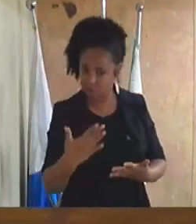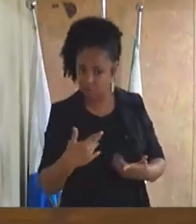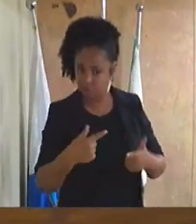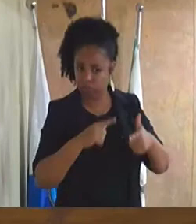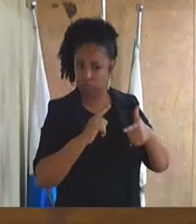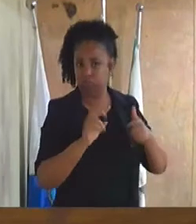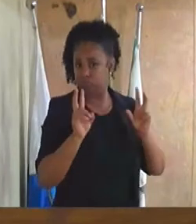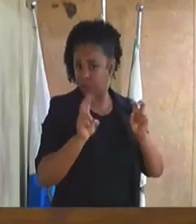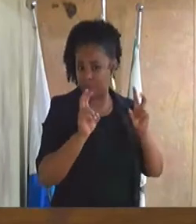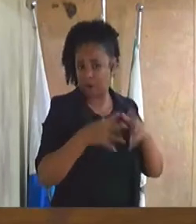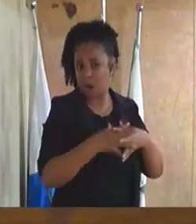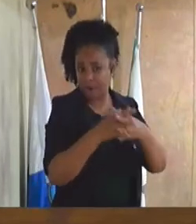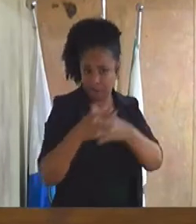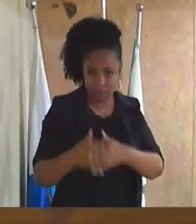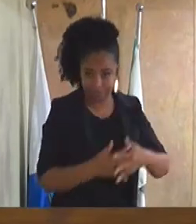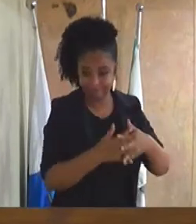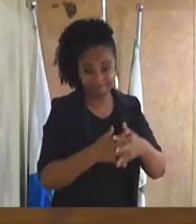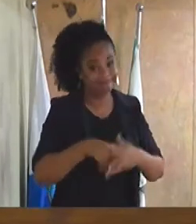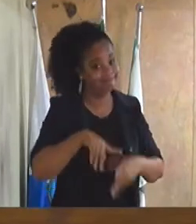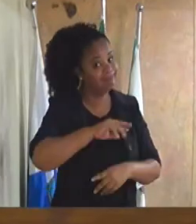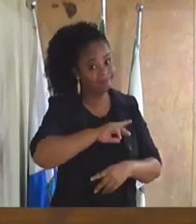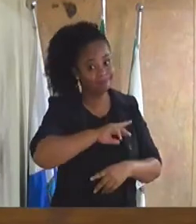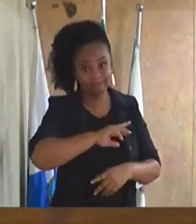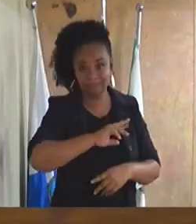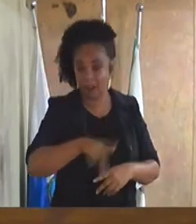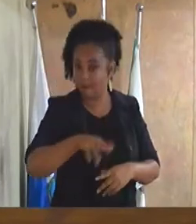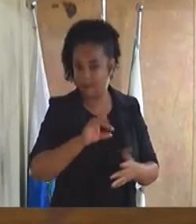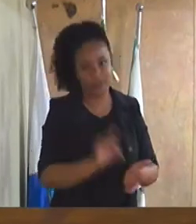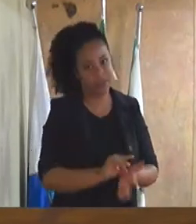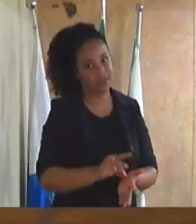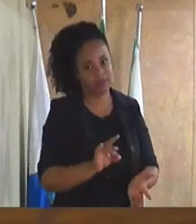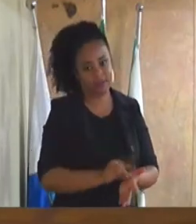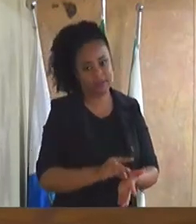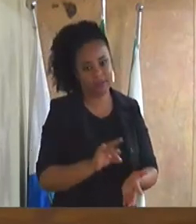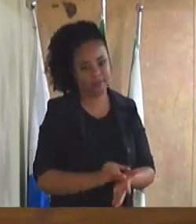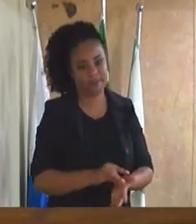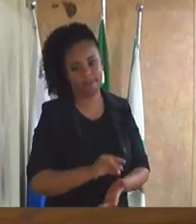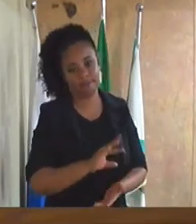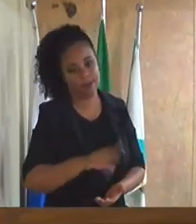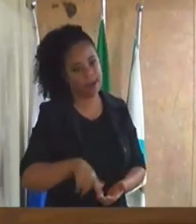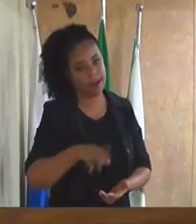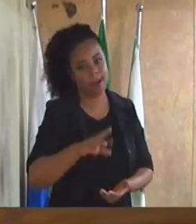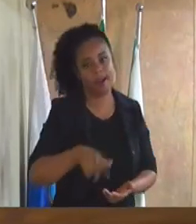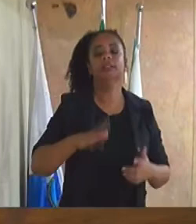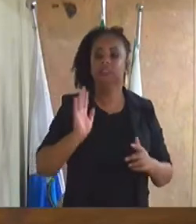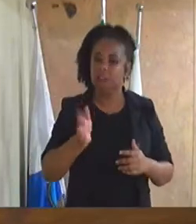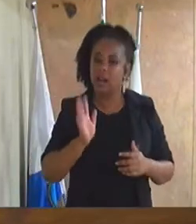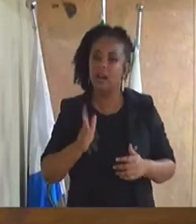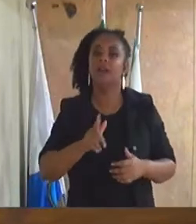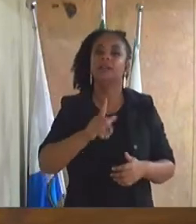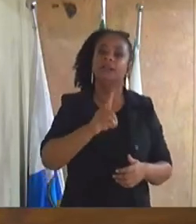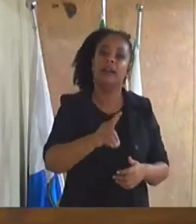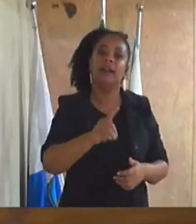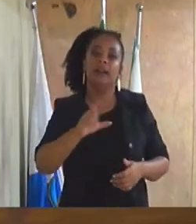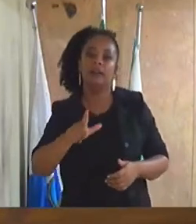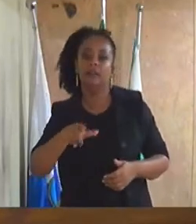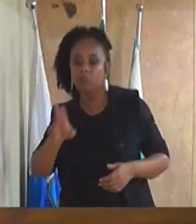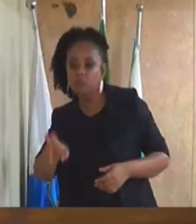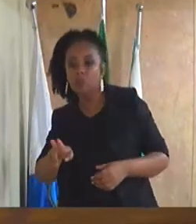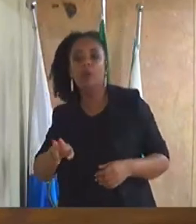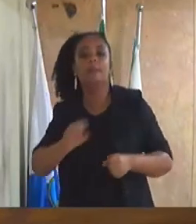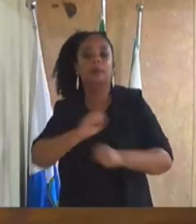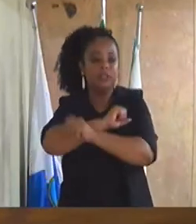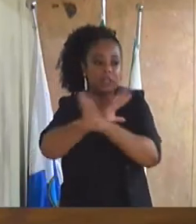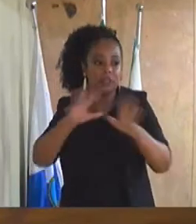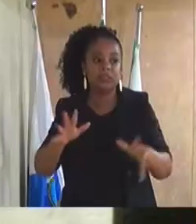não é isso não é verídico não procede e também está à disposição na sua DLU para poder esclarecer a vossa excelência por favor